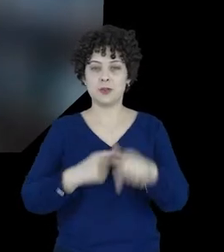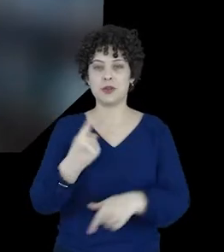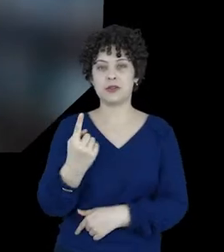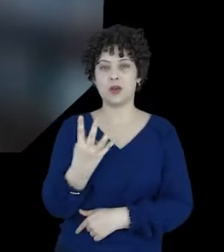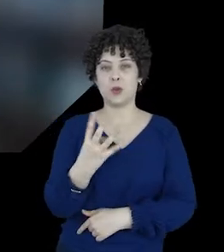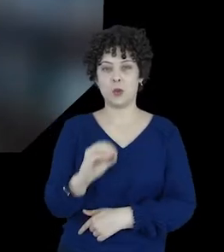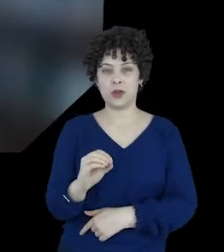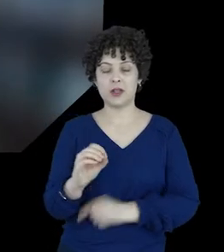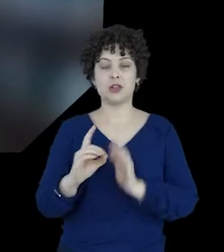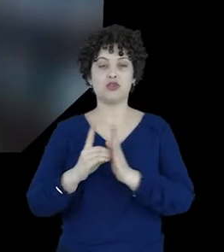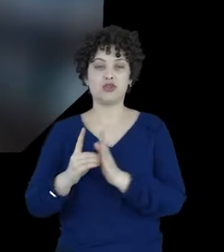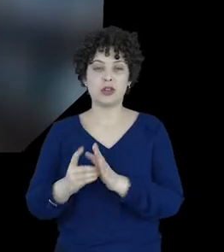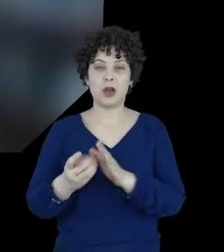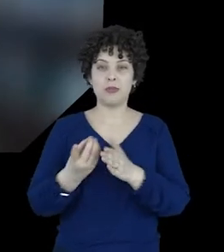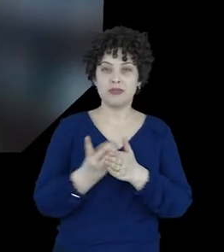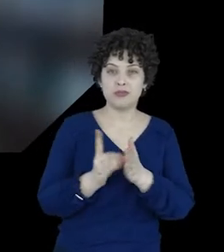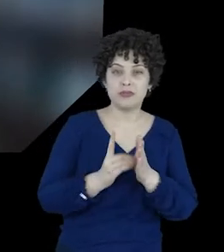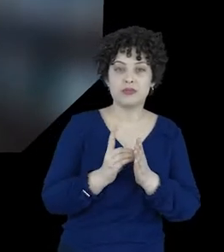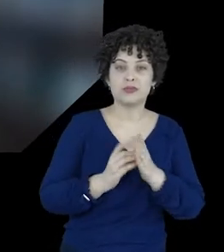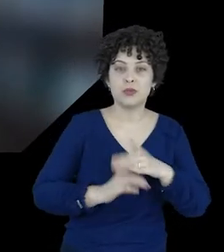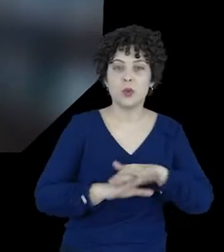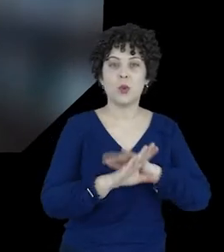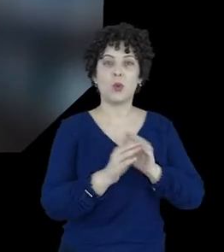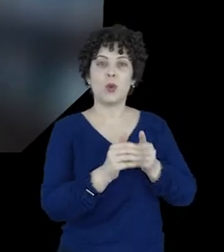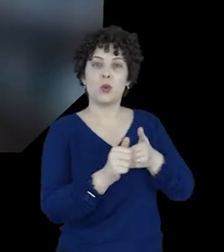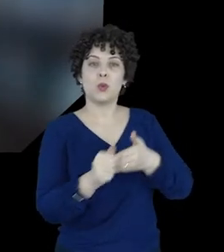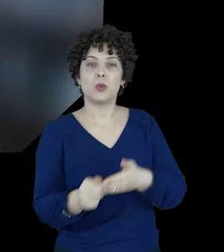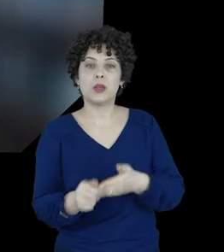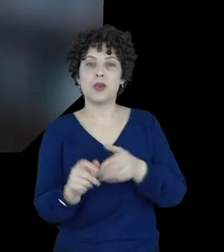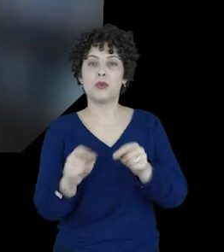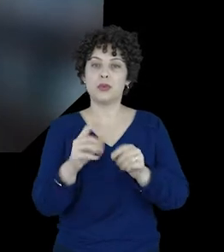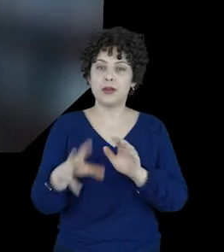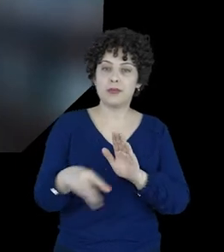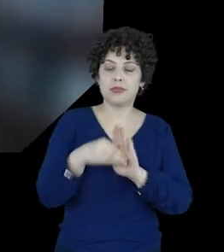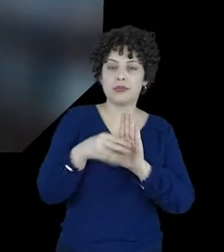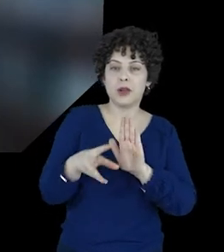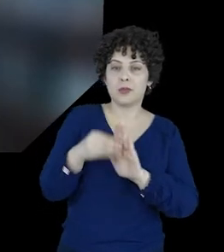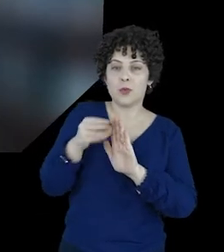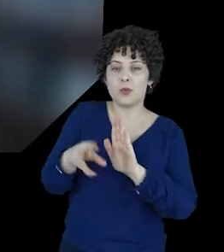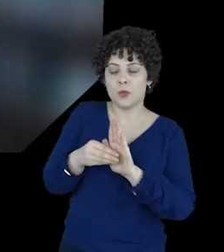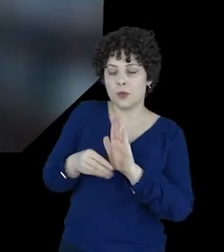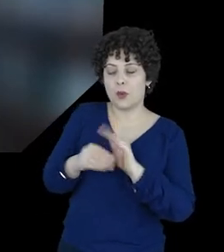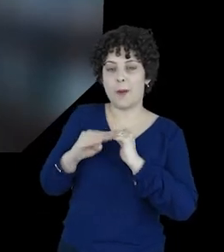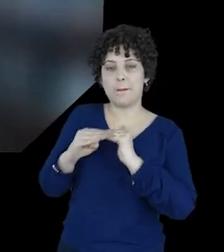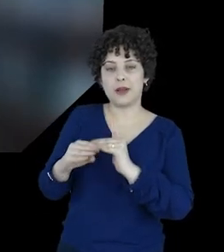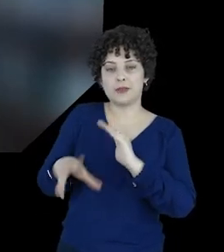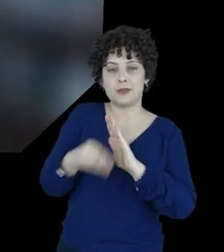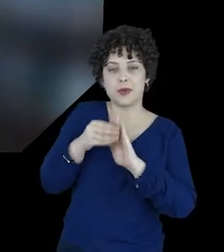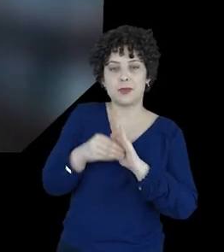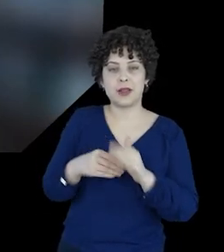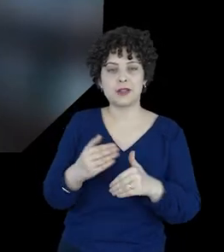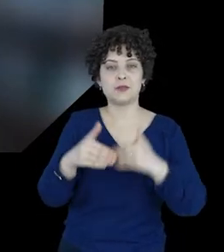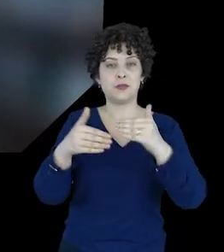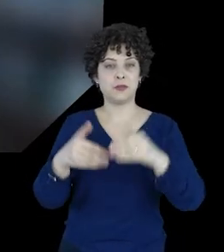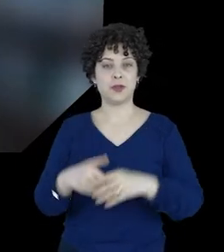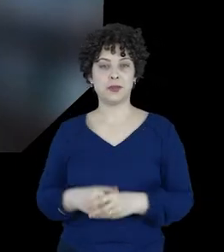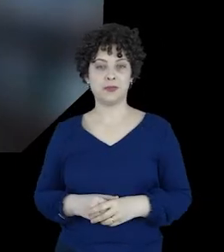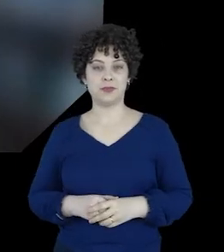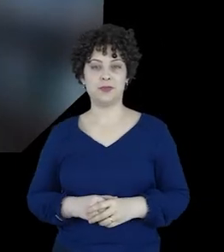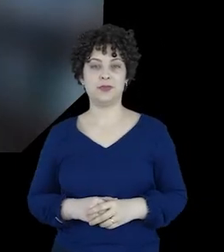desenvolvedores digitais para cocriarem um guia de design que incorporasse os padrões do código no processo de desenvolvimento.